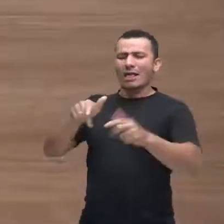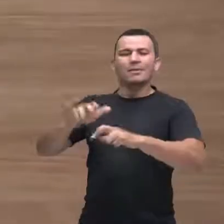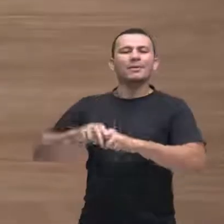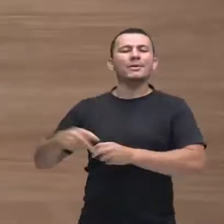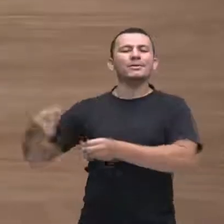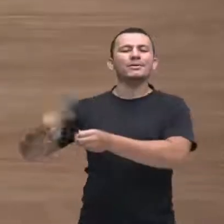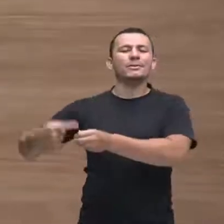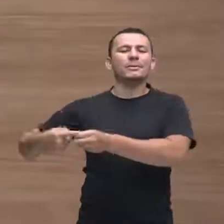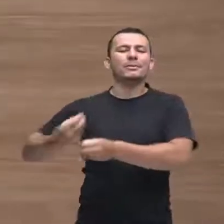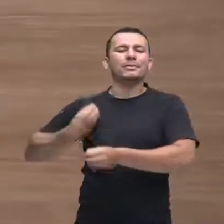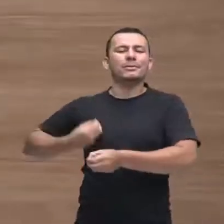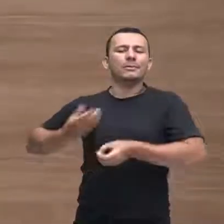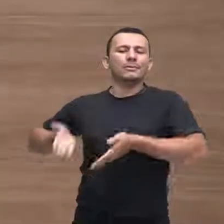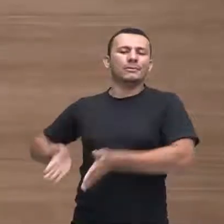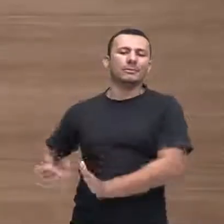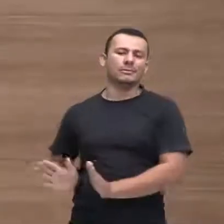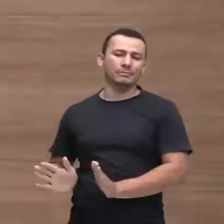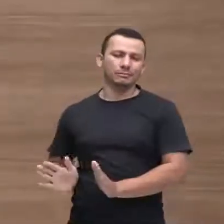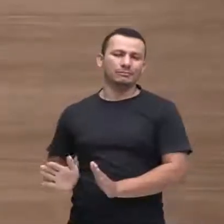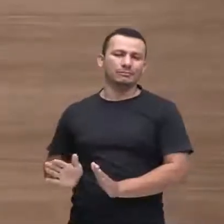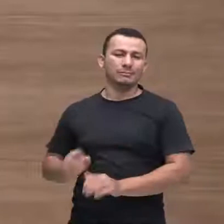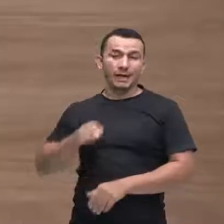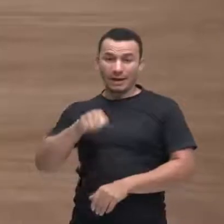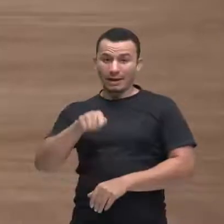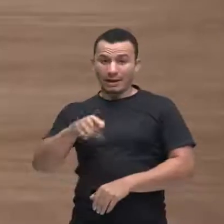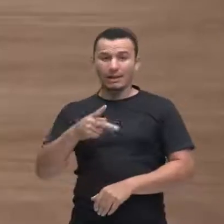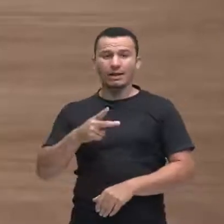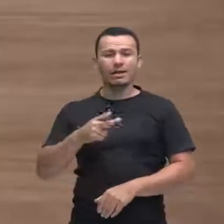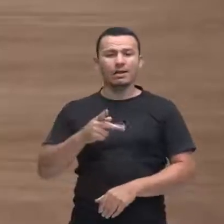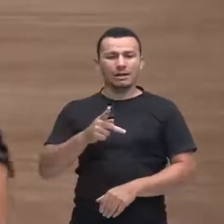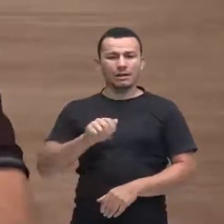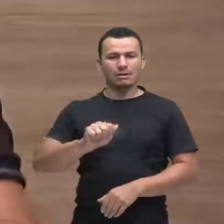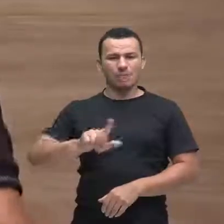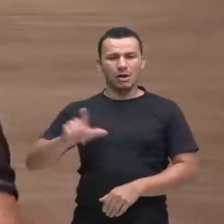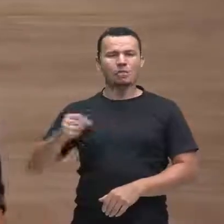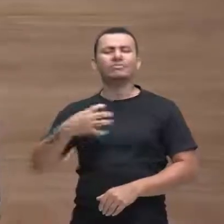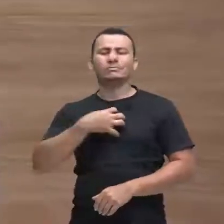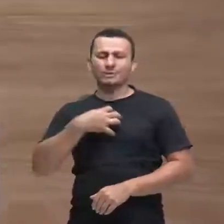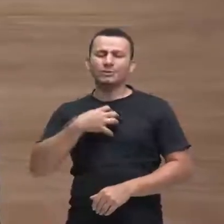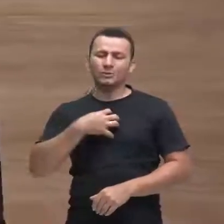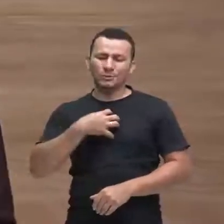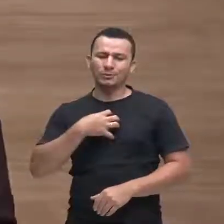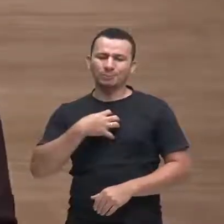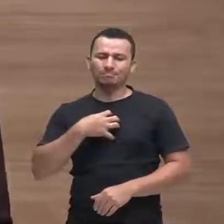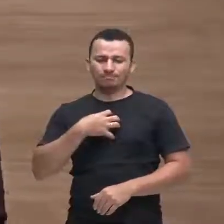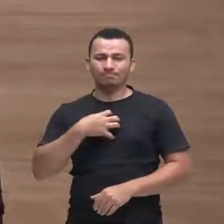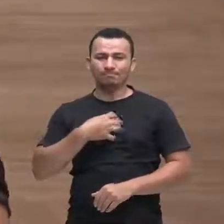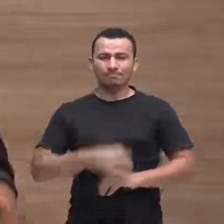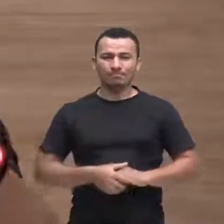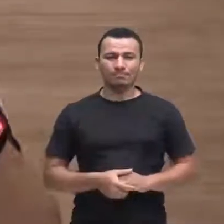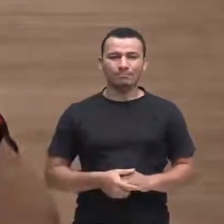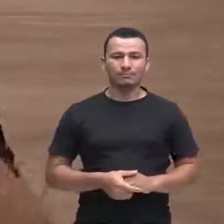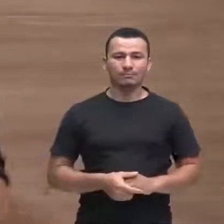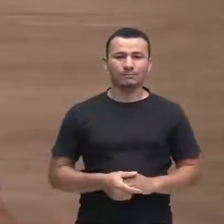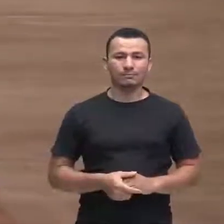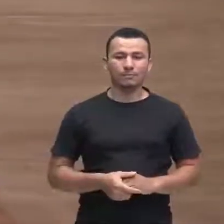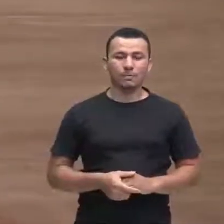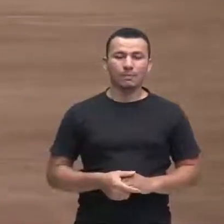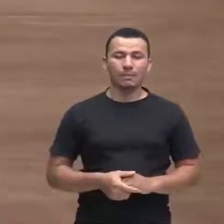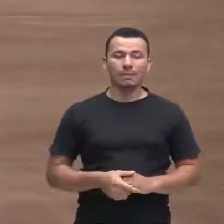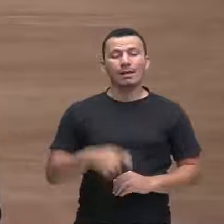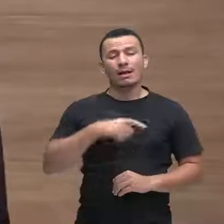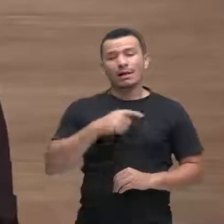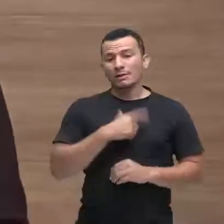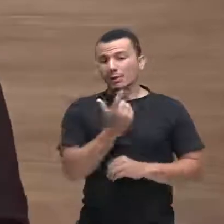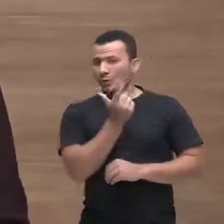e Paulo sentiu isso e nesse momento vem um outro aspecto